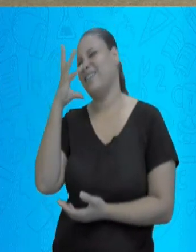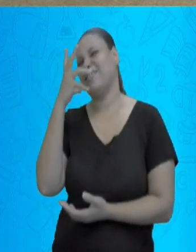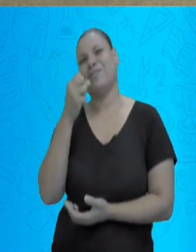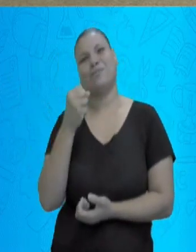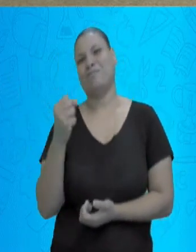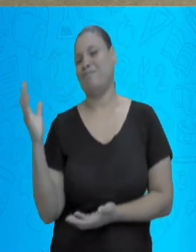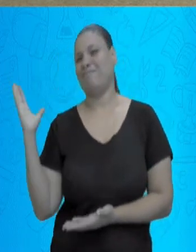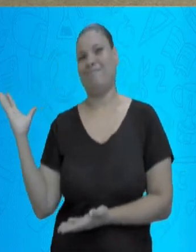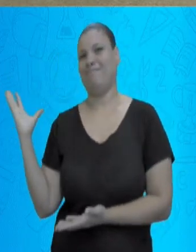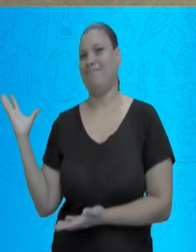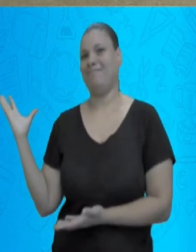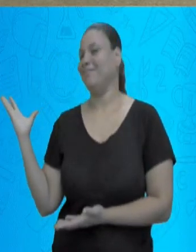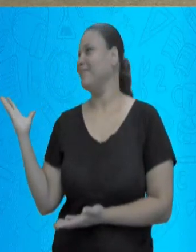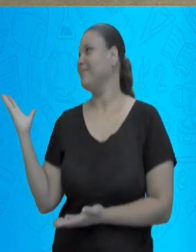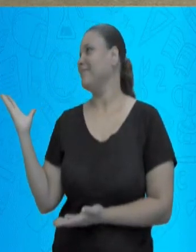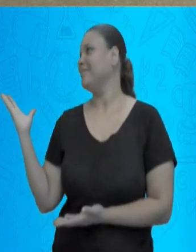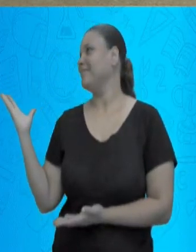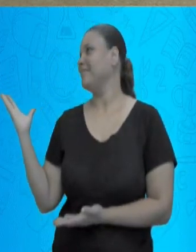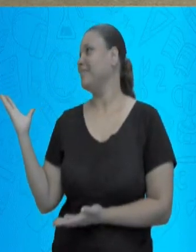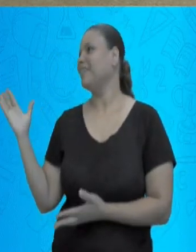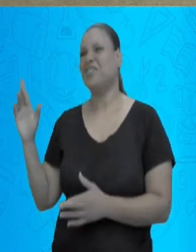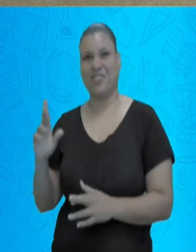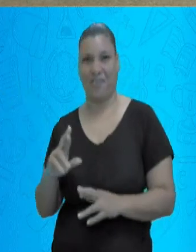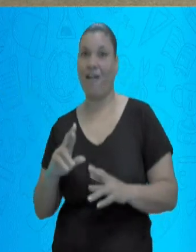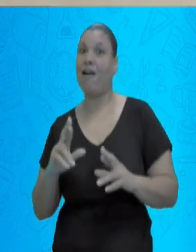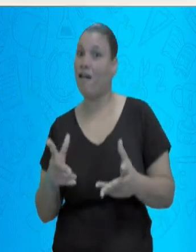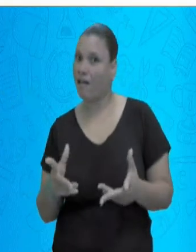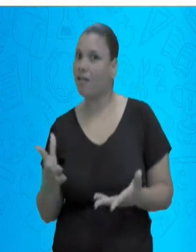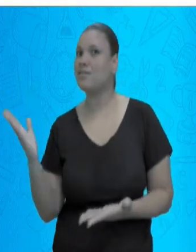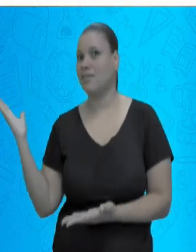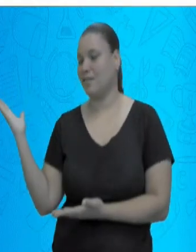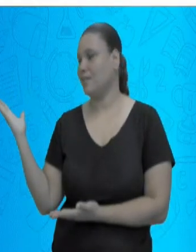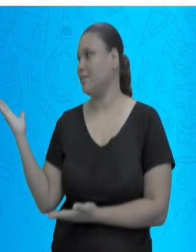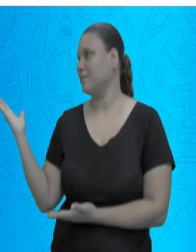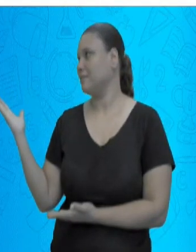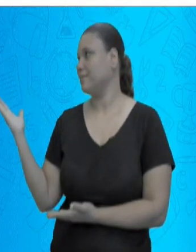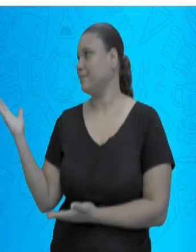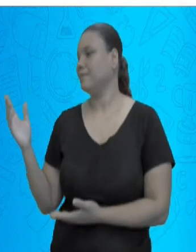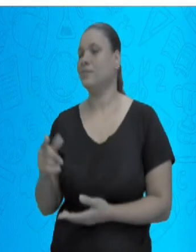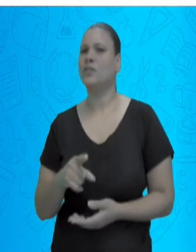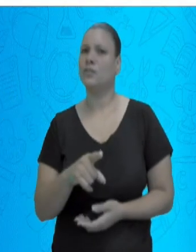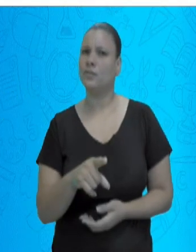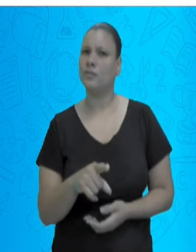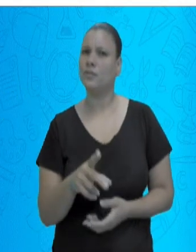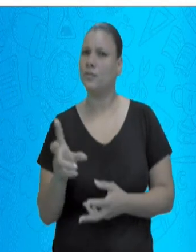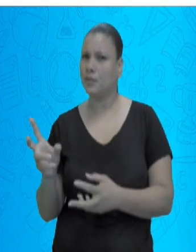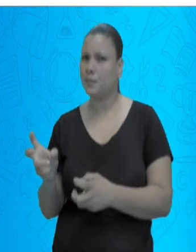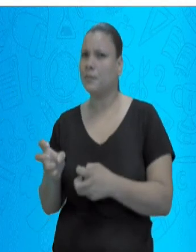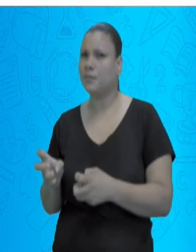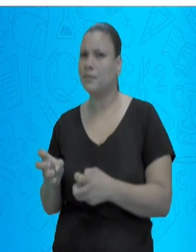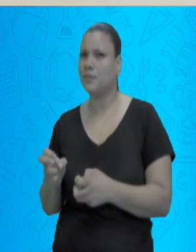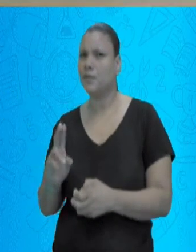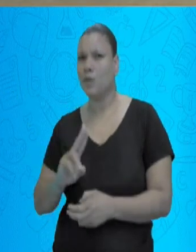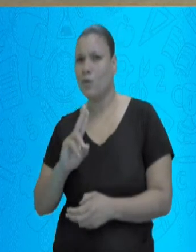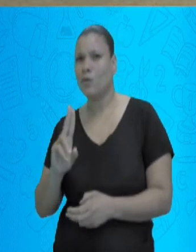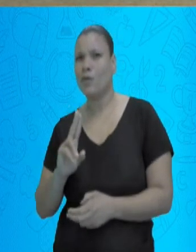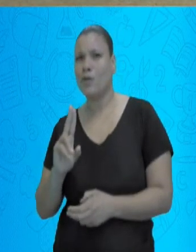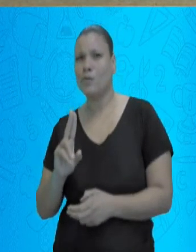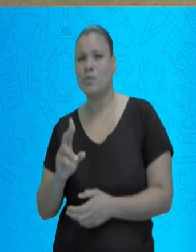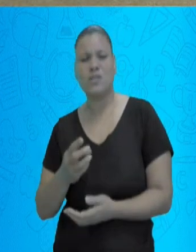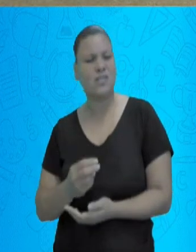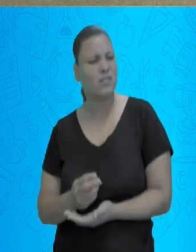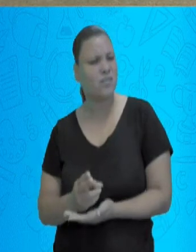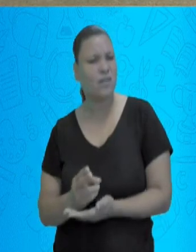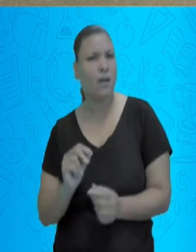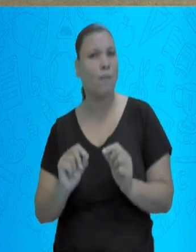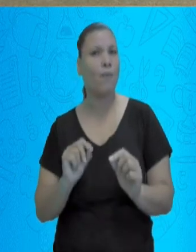Oh, que horror. Você viu que o tempo todo você tá usando dois elementos das artes visuais, né? Que